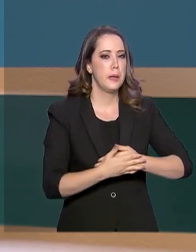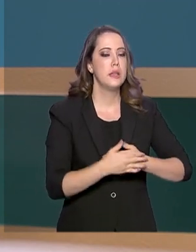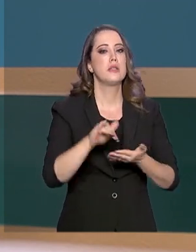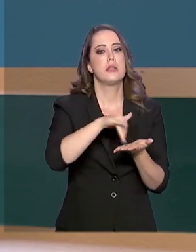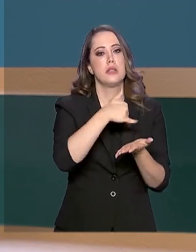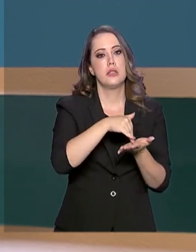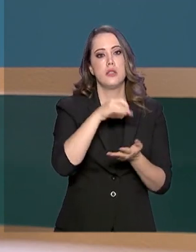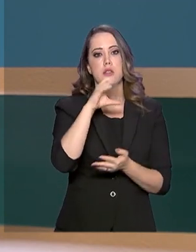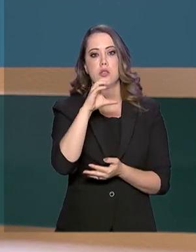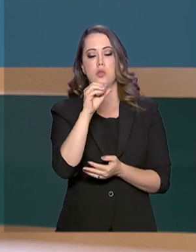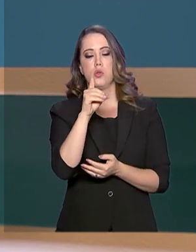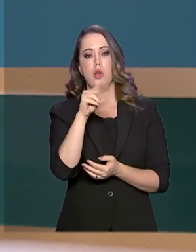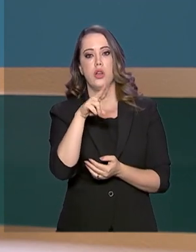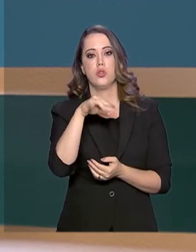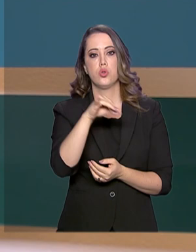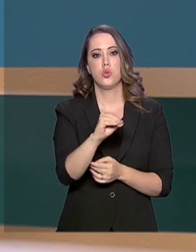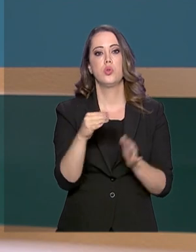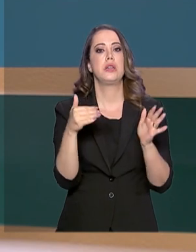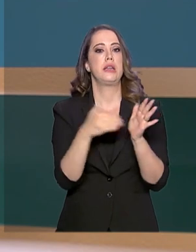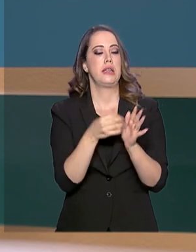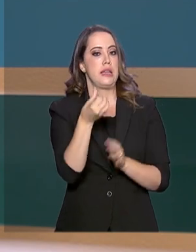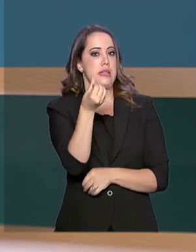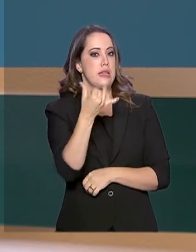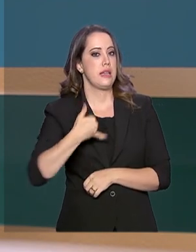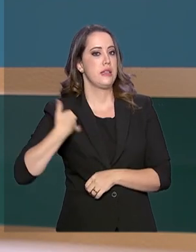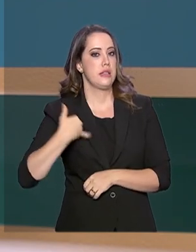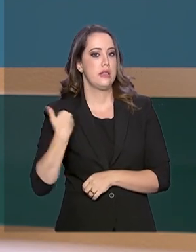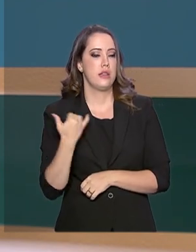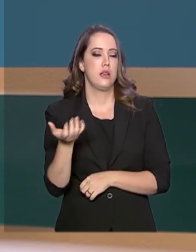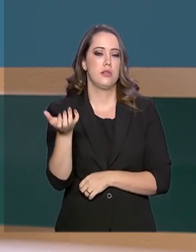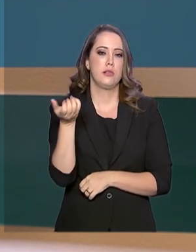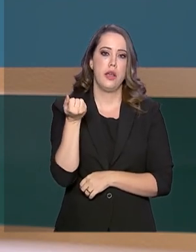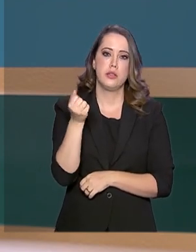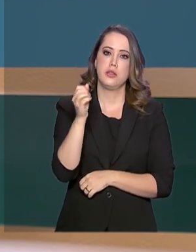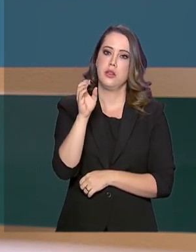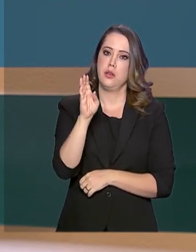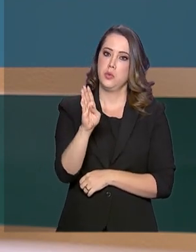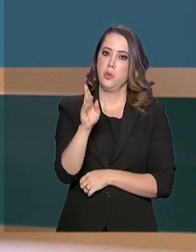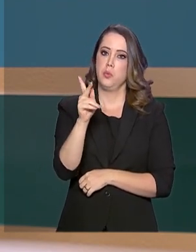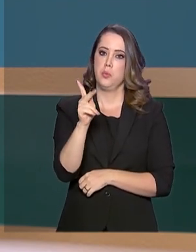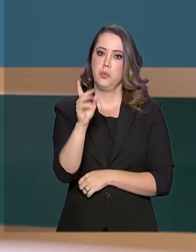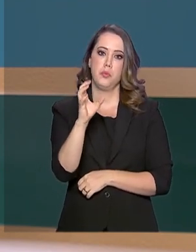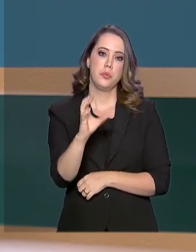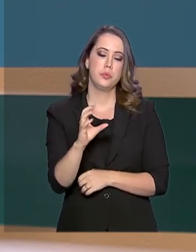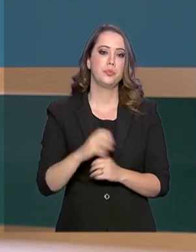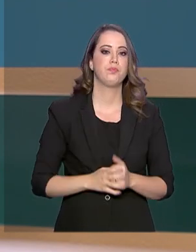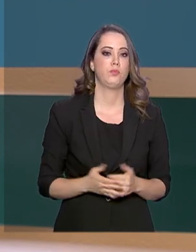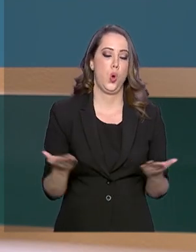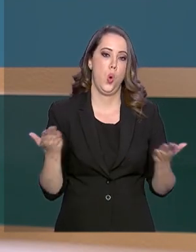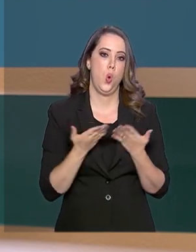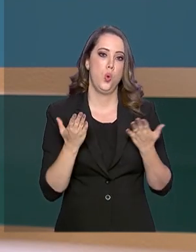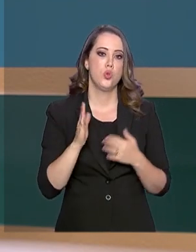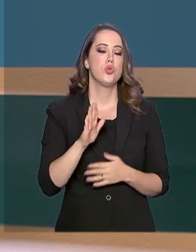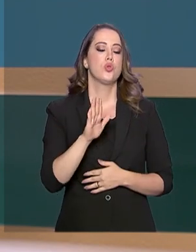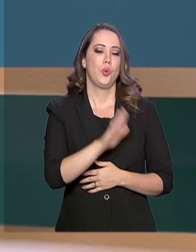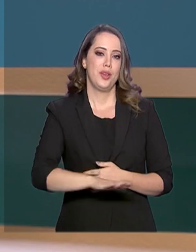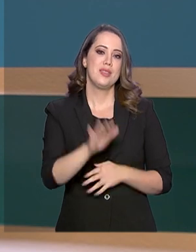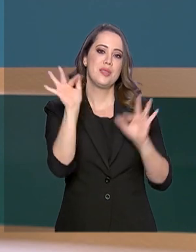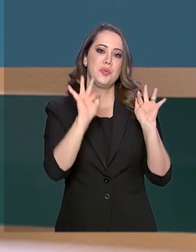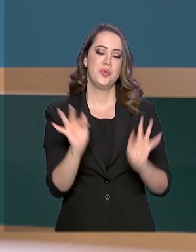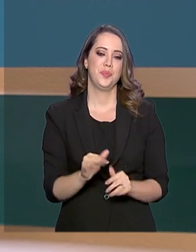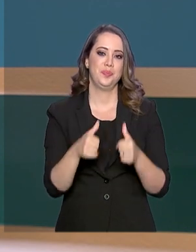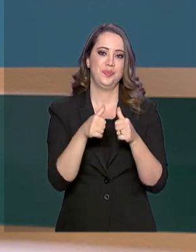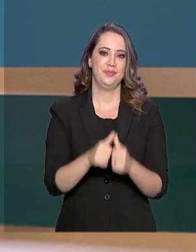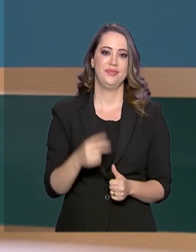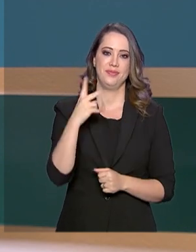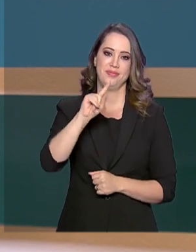Cadastro Único e crianças até 6 anos que recebem o benefício de prestação continuada. Atualmente, o Criança Feliz está presente